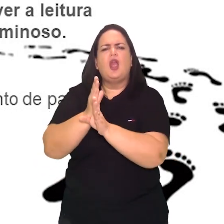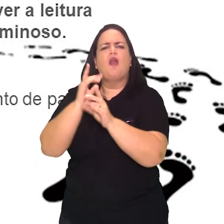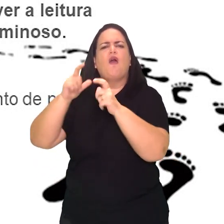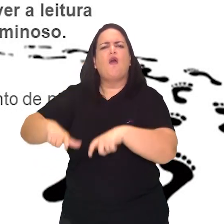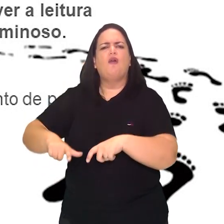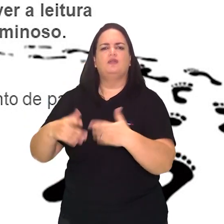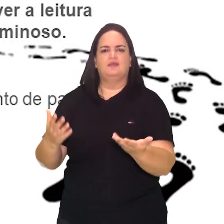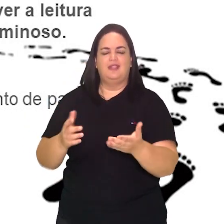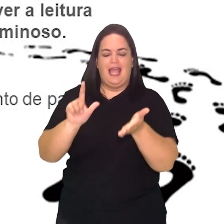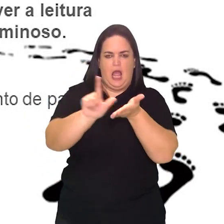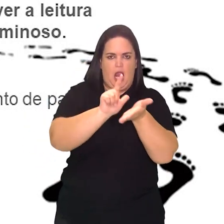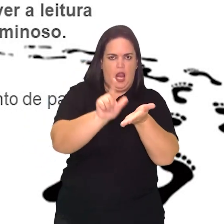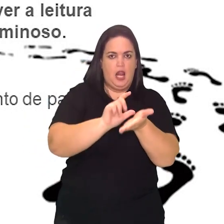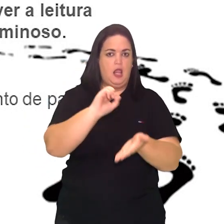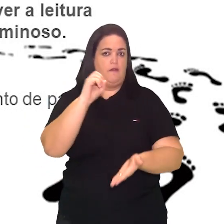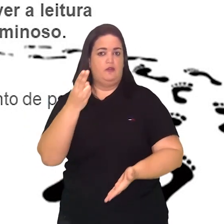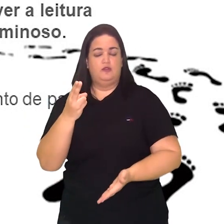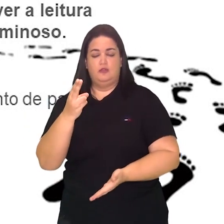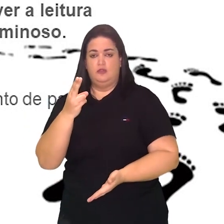sites de internet.